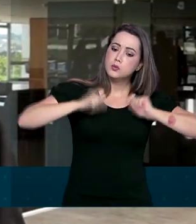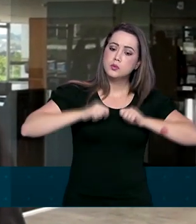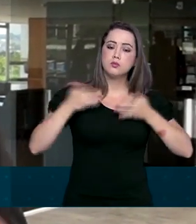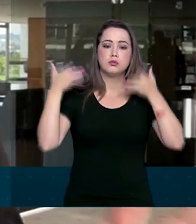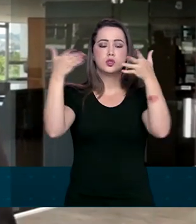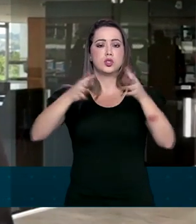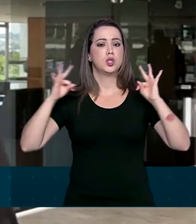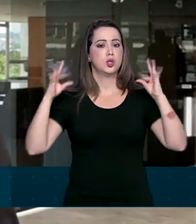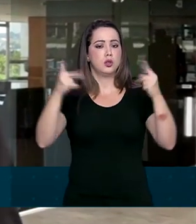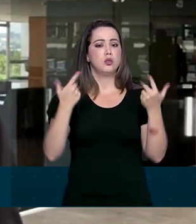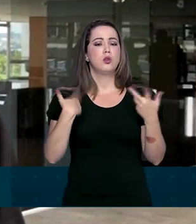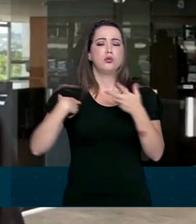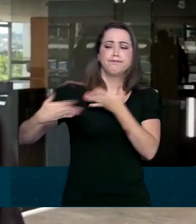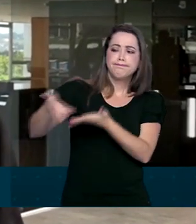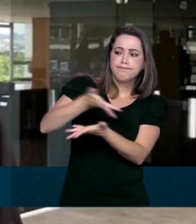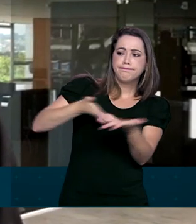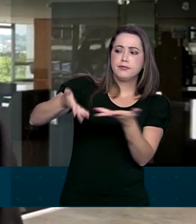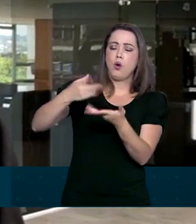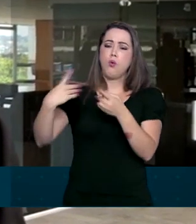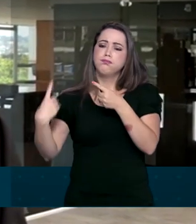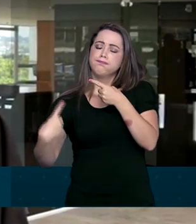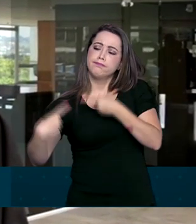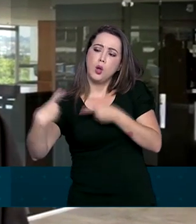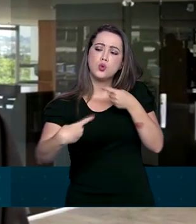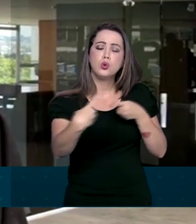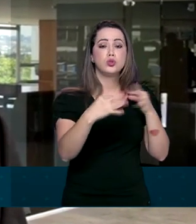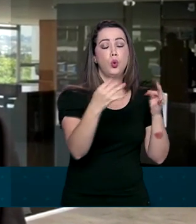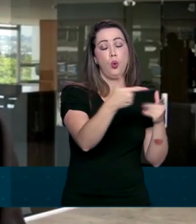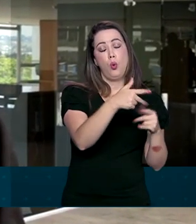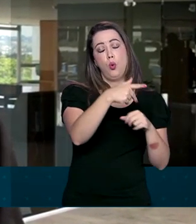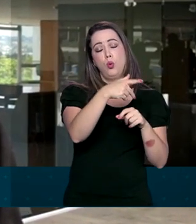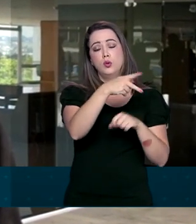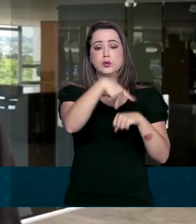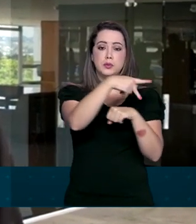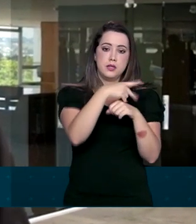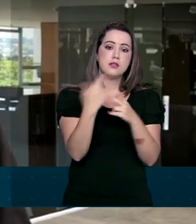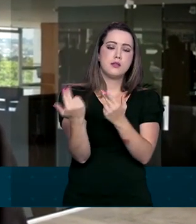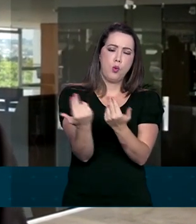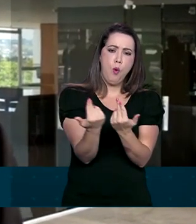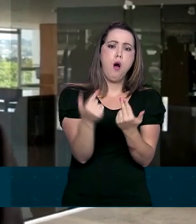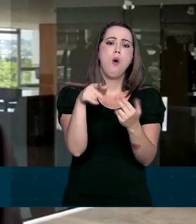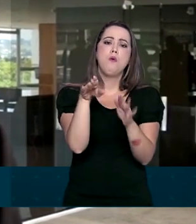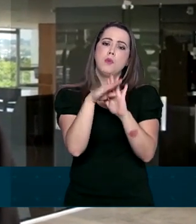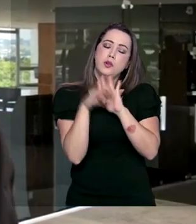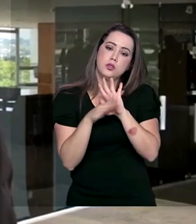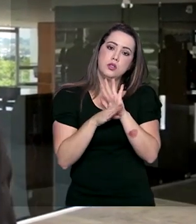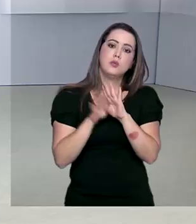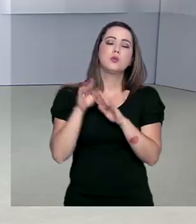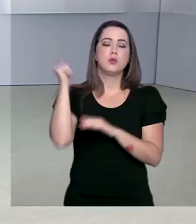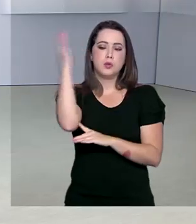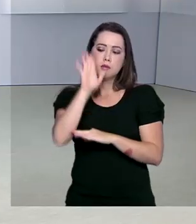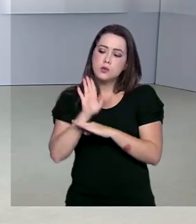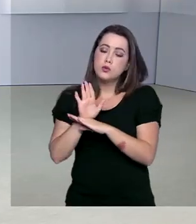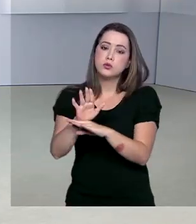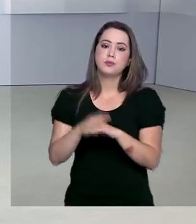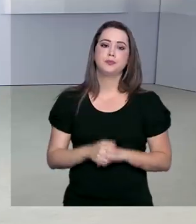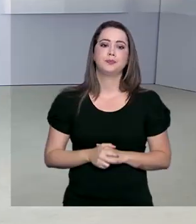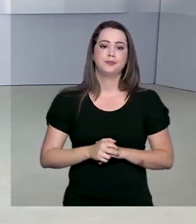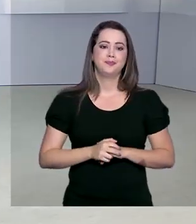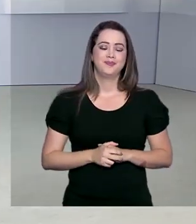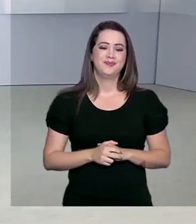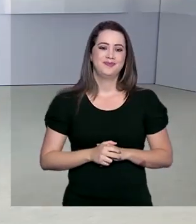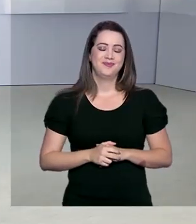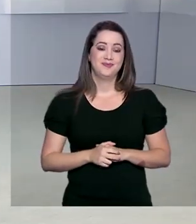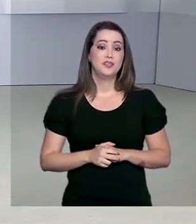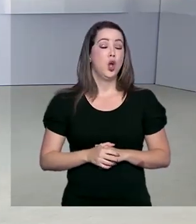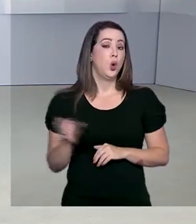todos eles. Temos falado com outros países também que têm projetos dessa natureza para que o Brasil possa cooperar. O novo prazo